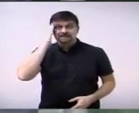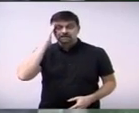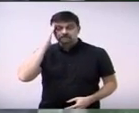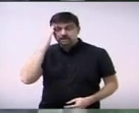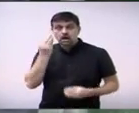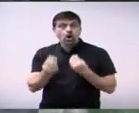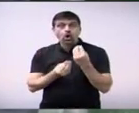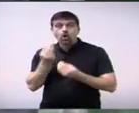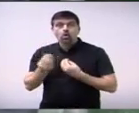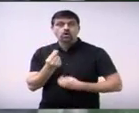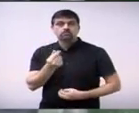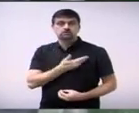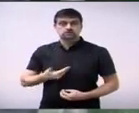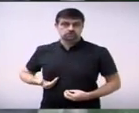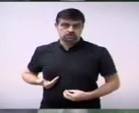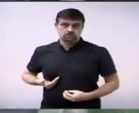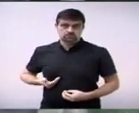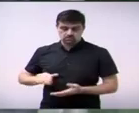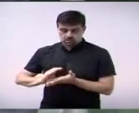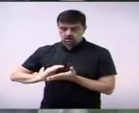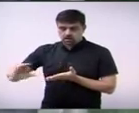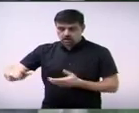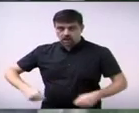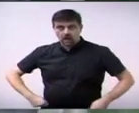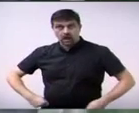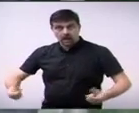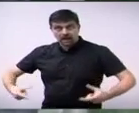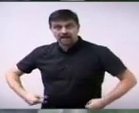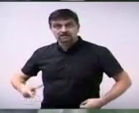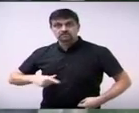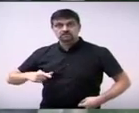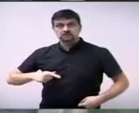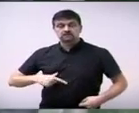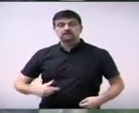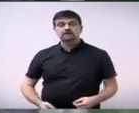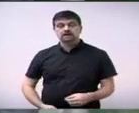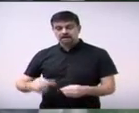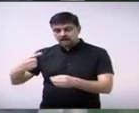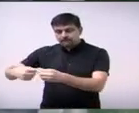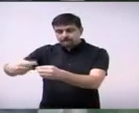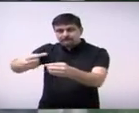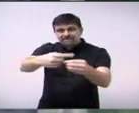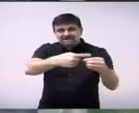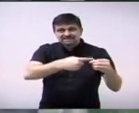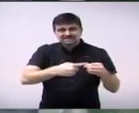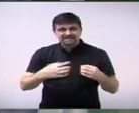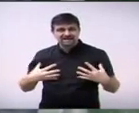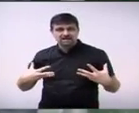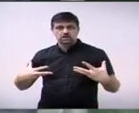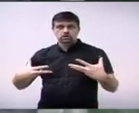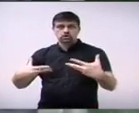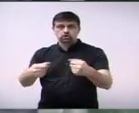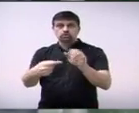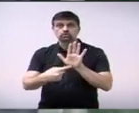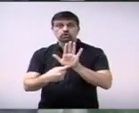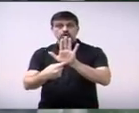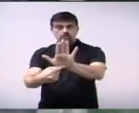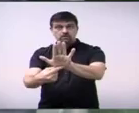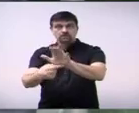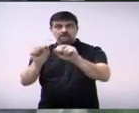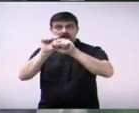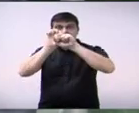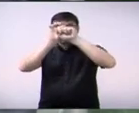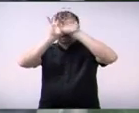e terá uma graduação onde cada município poderá apresentar aí